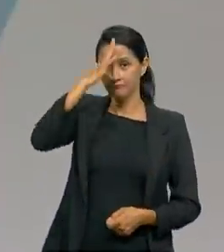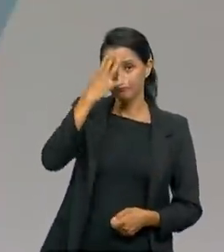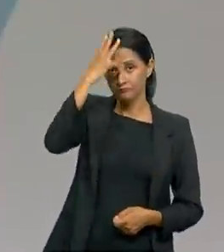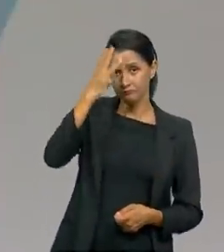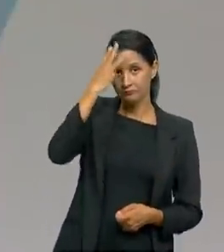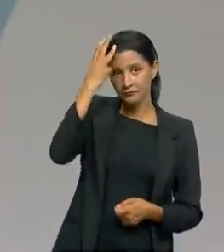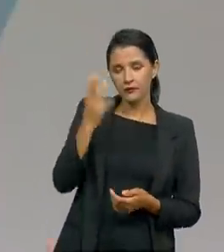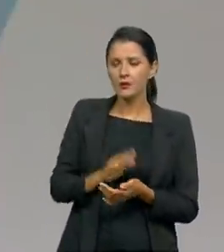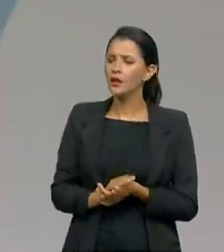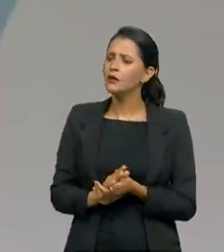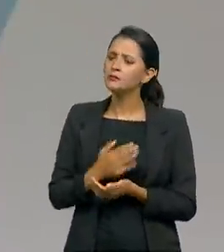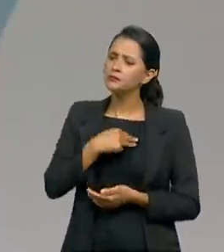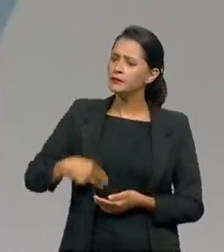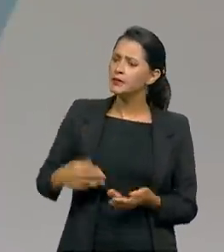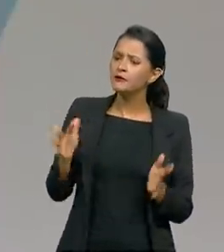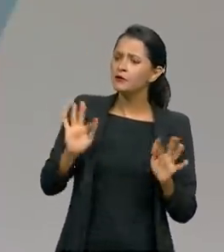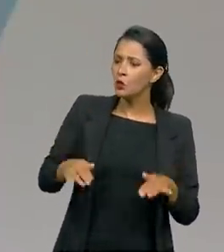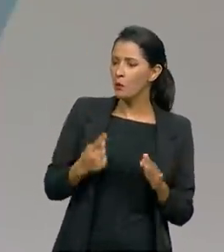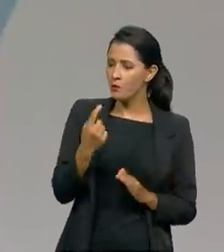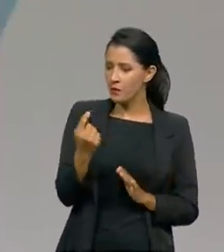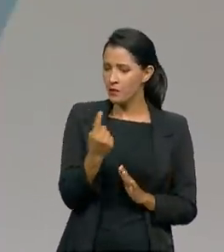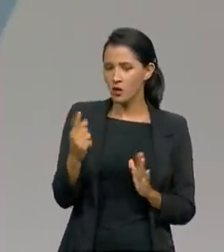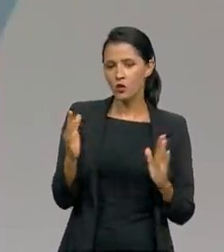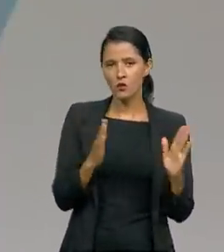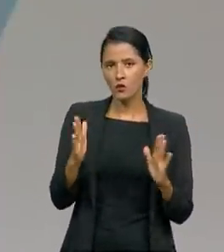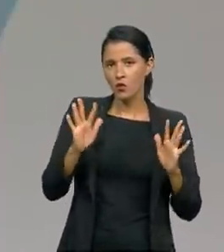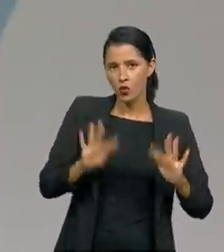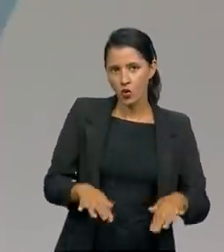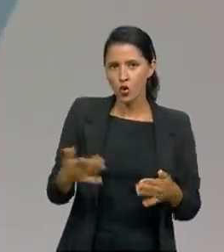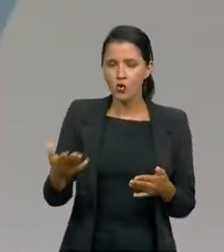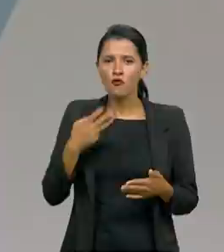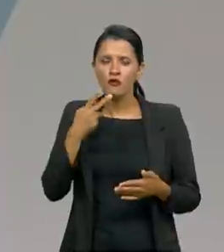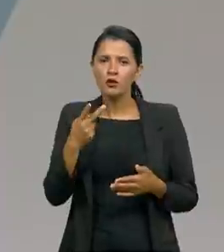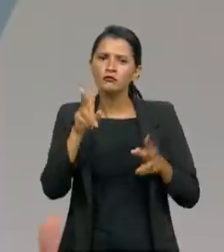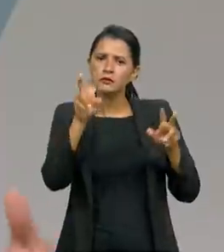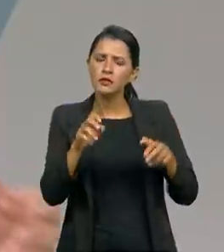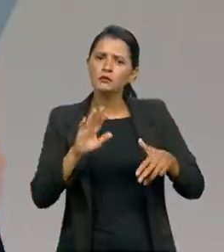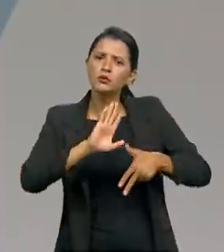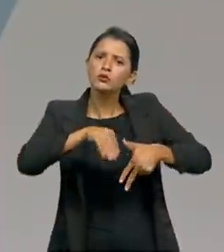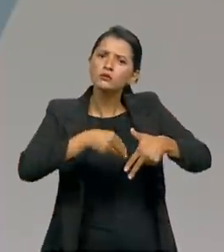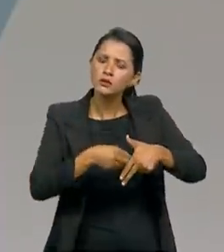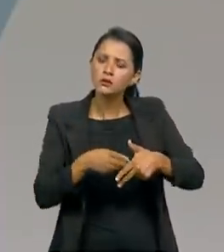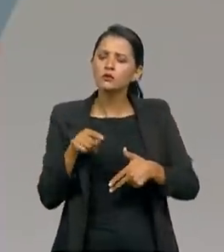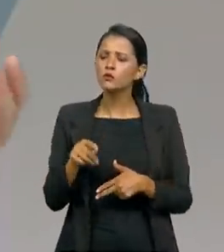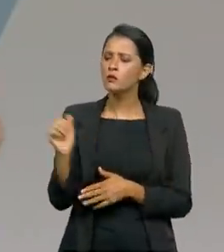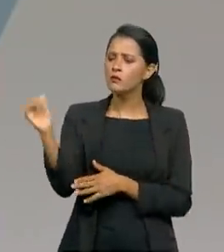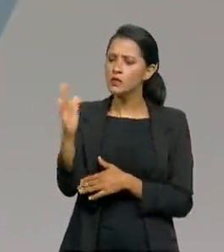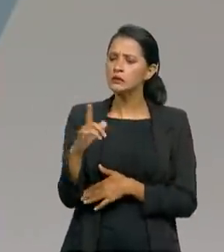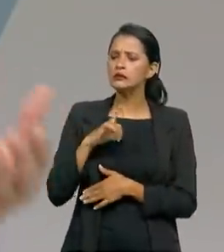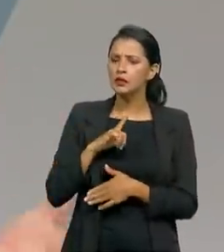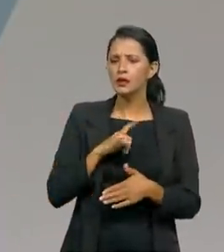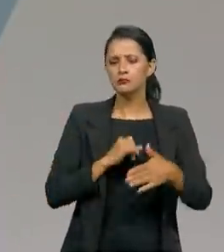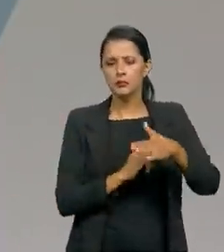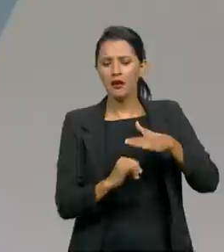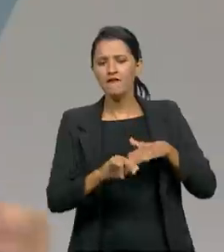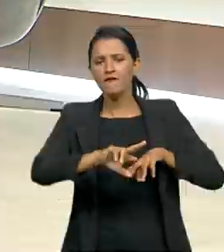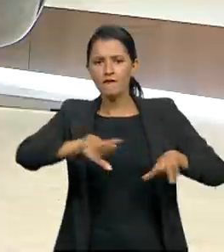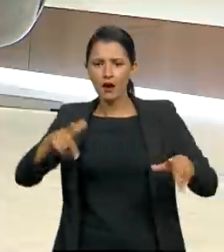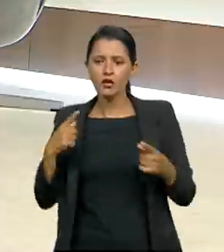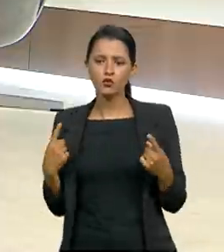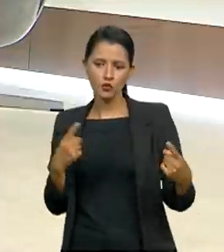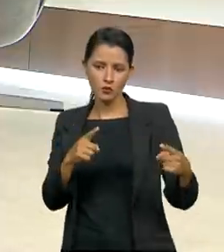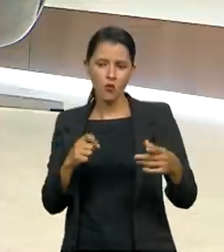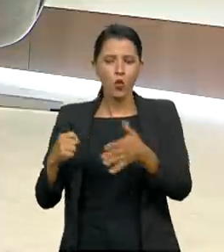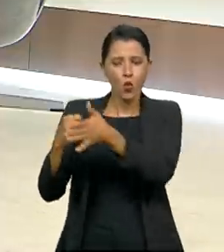terminou o primeiro bloco falando dessa questão da corrupção e o Brasil, ele tem várias instituições que combatem a corrupção.